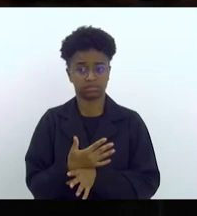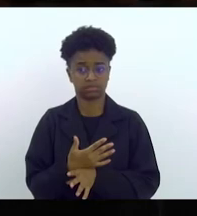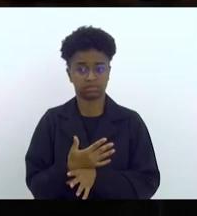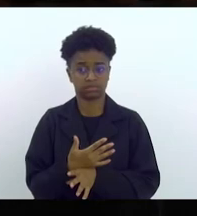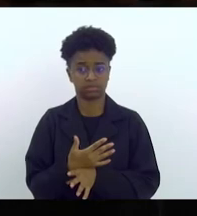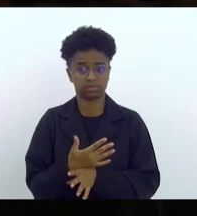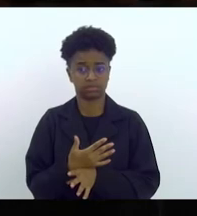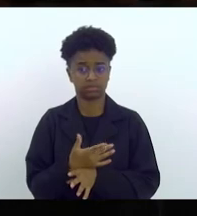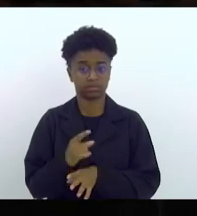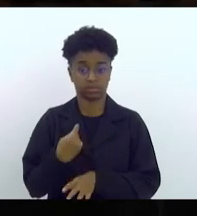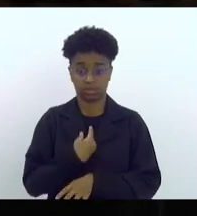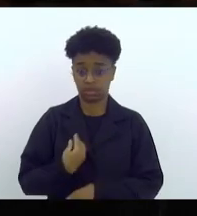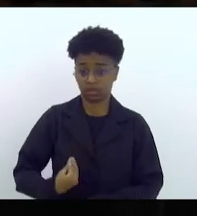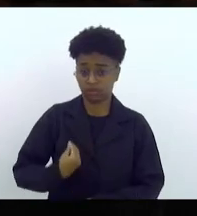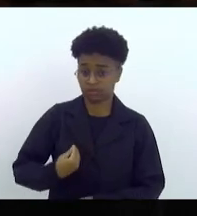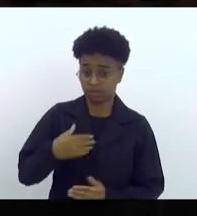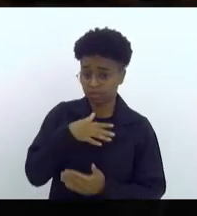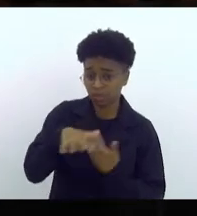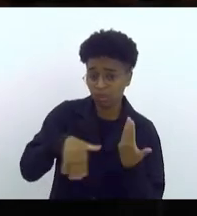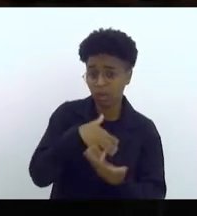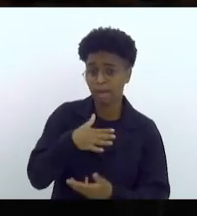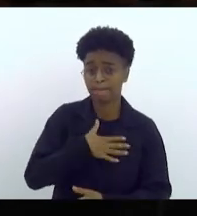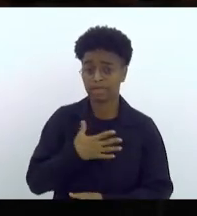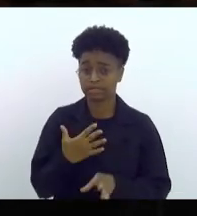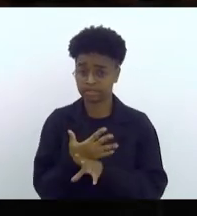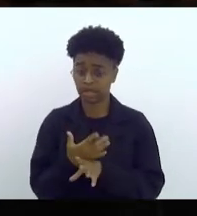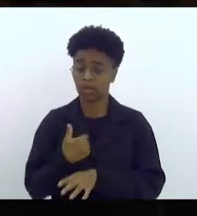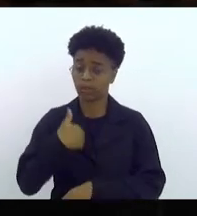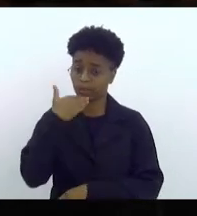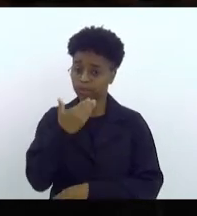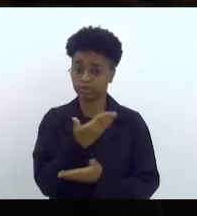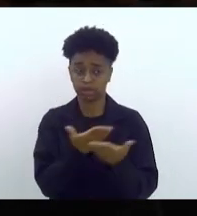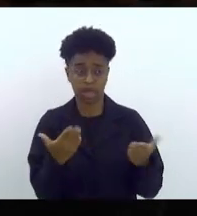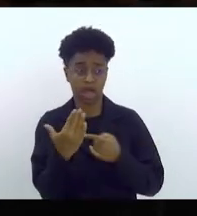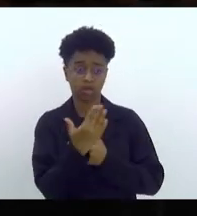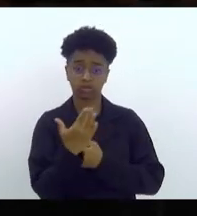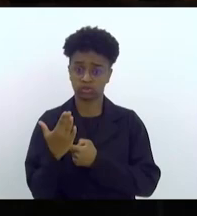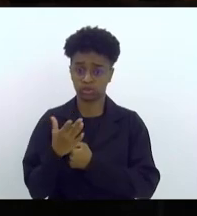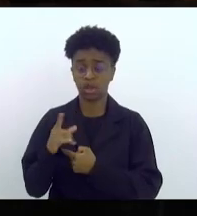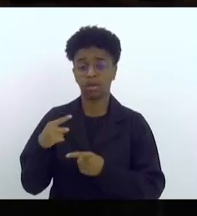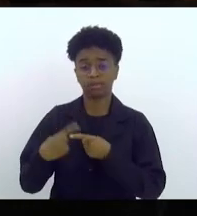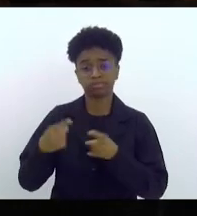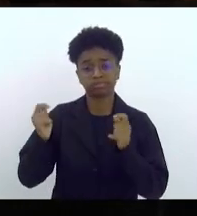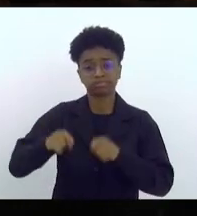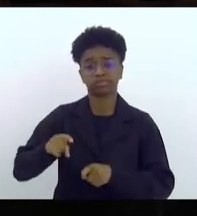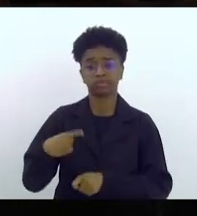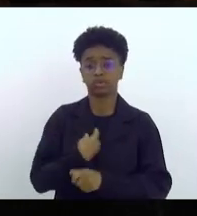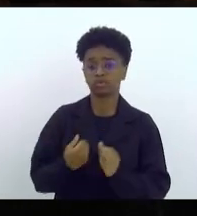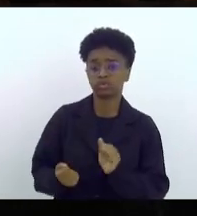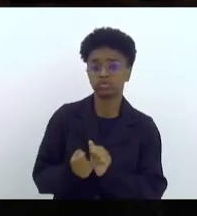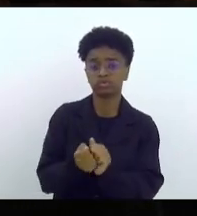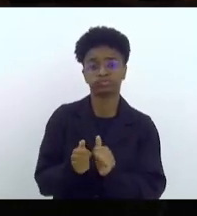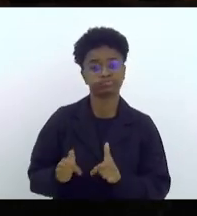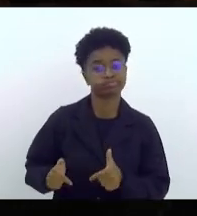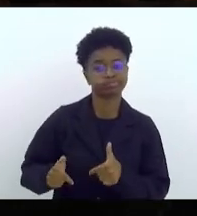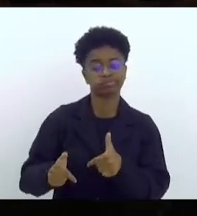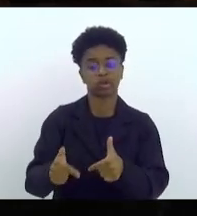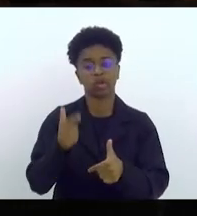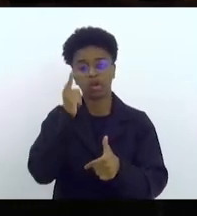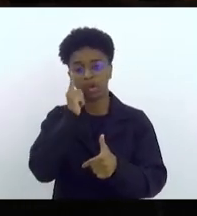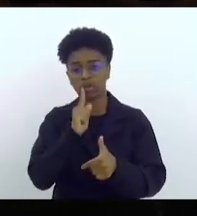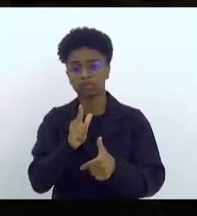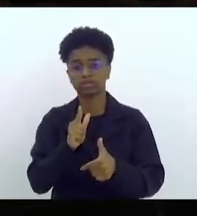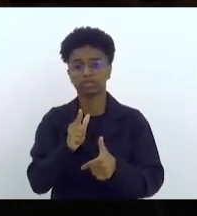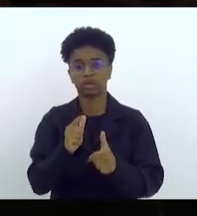o caos que a gente está vivendo na nossa cidade, pedir ajuda para que a gente junto possa fazer um